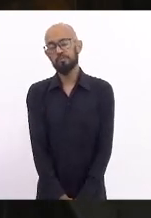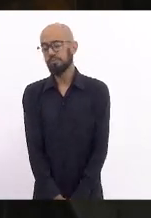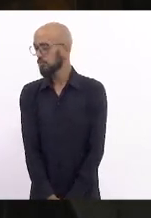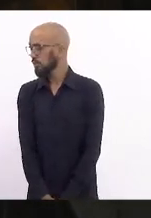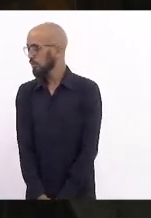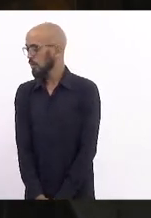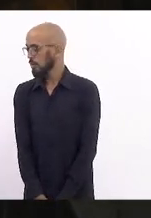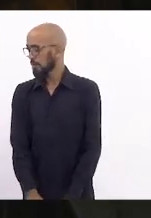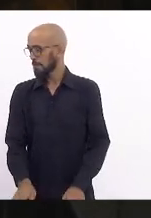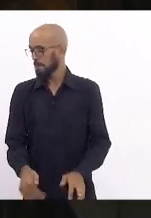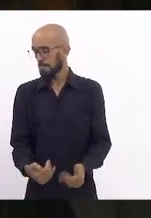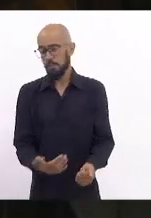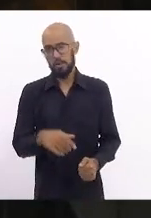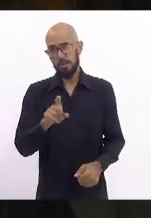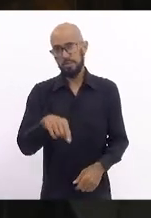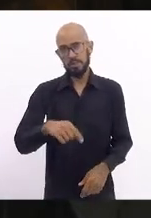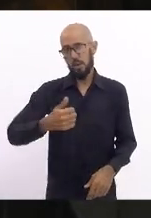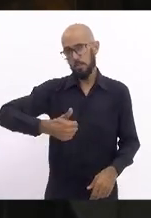este é o primeiro drama.